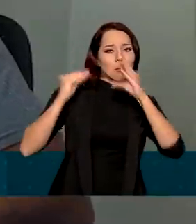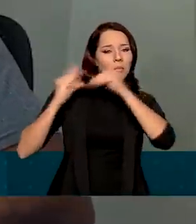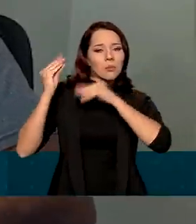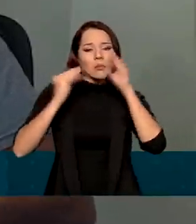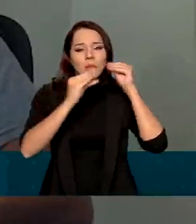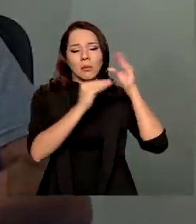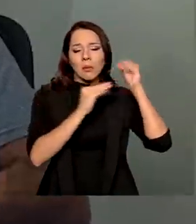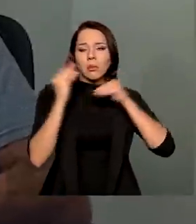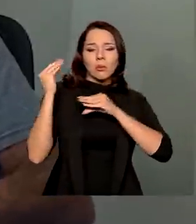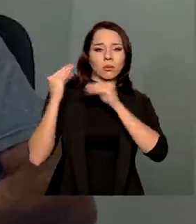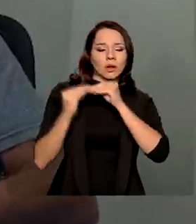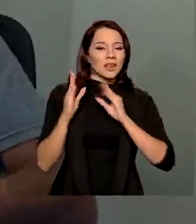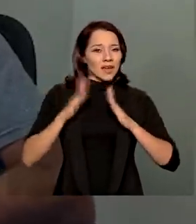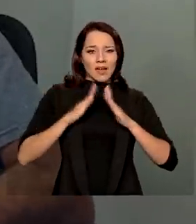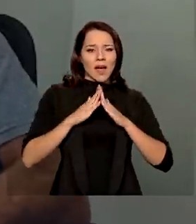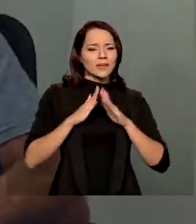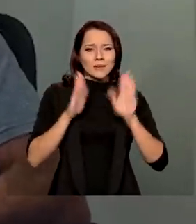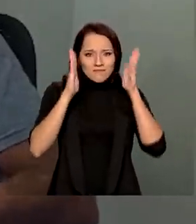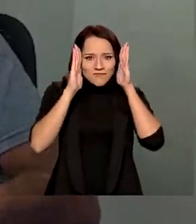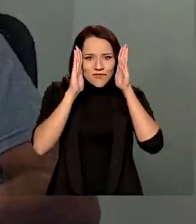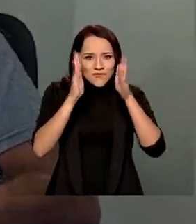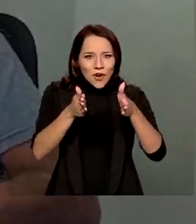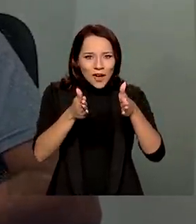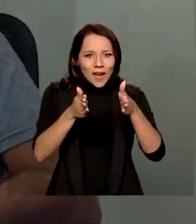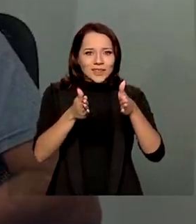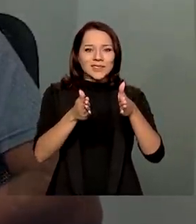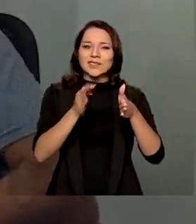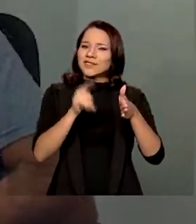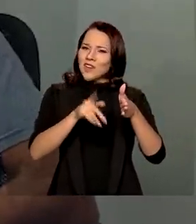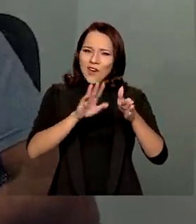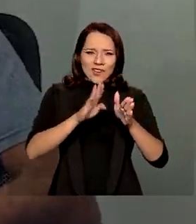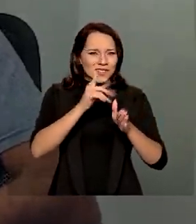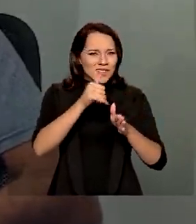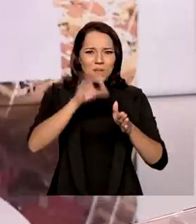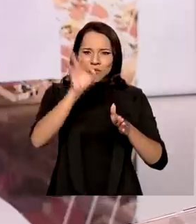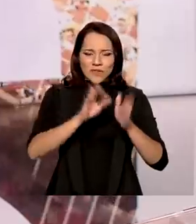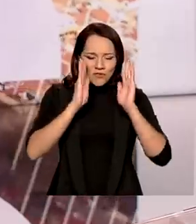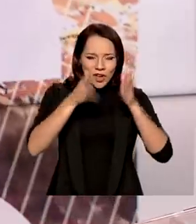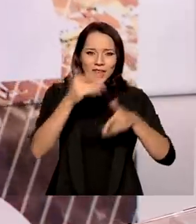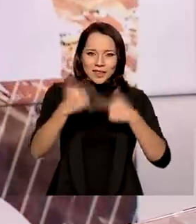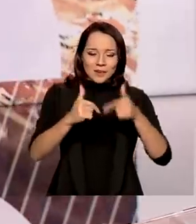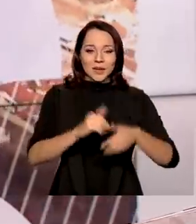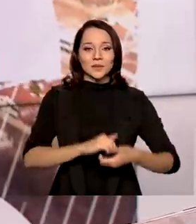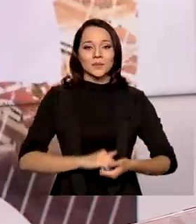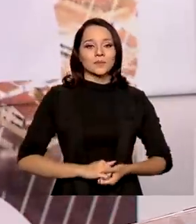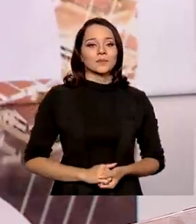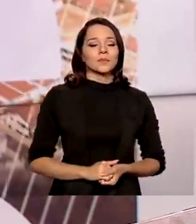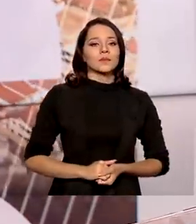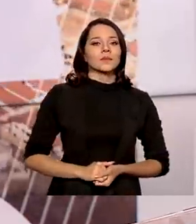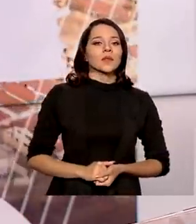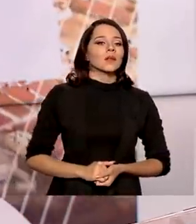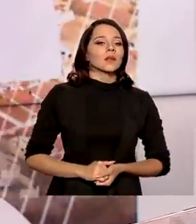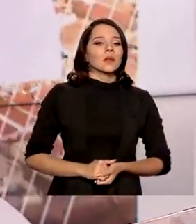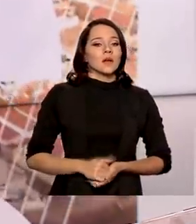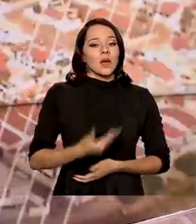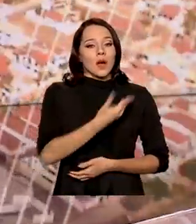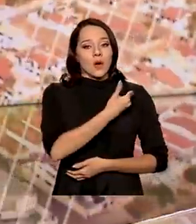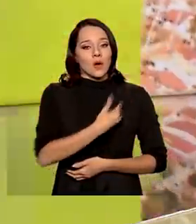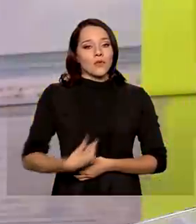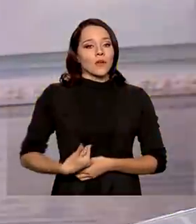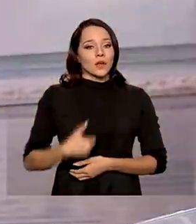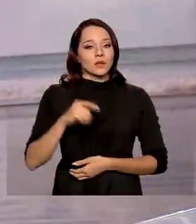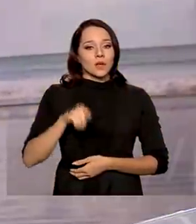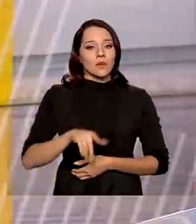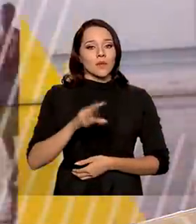paralelas, e em casa não, a gente fica totalmente dedicado ao trabalho. O governo central, formado pelo